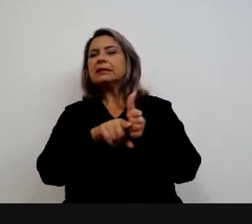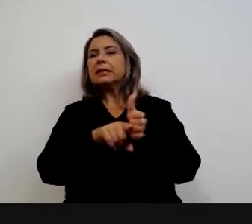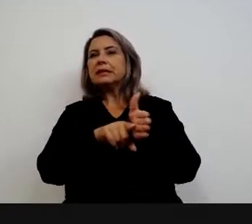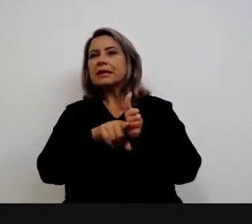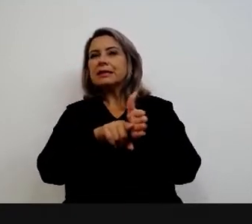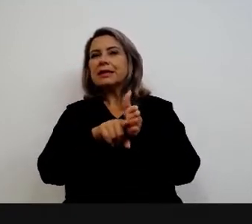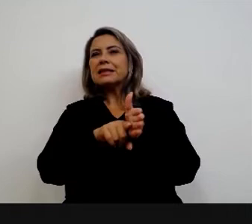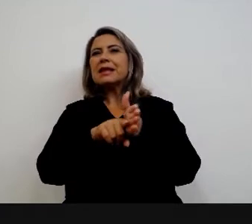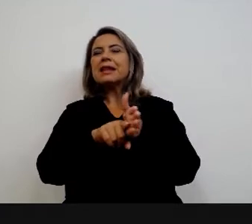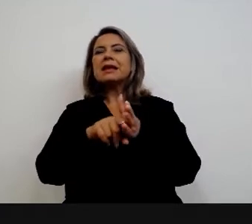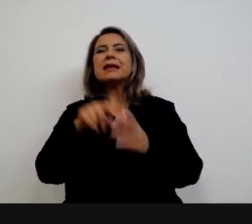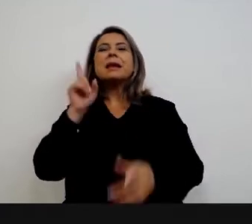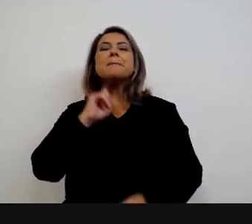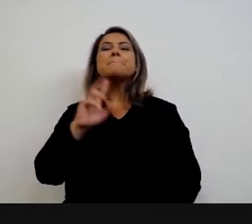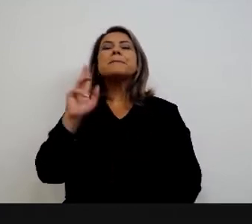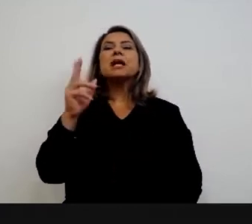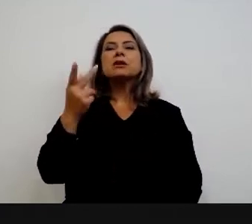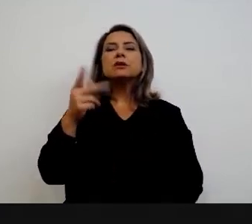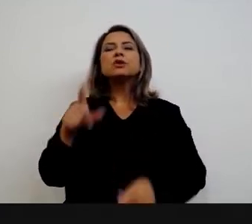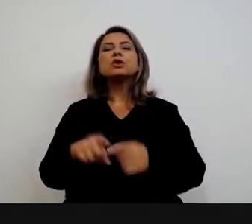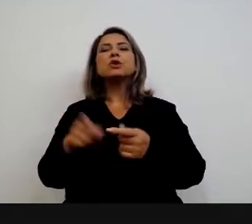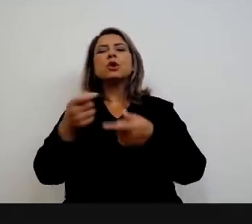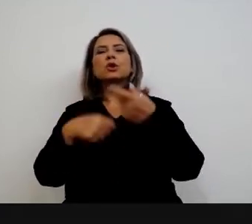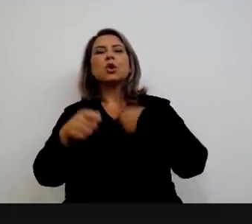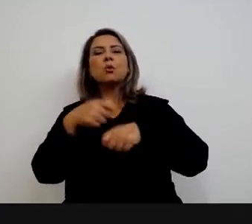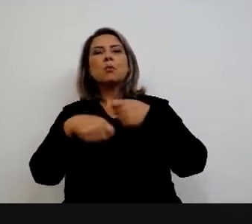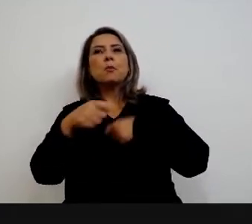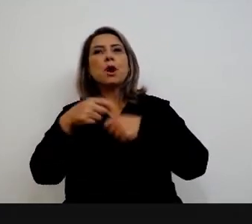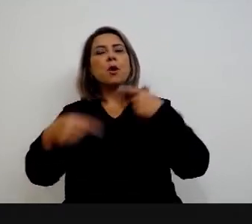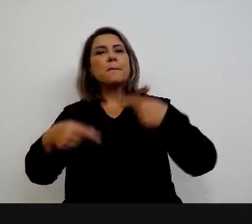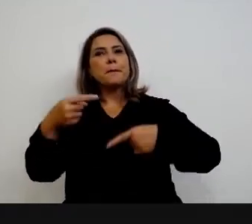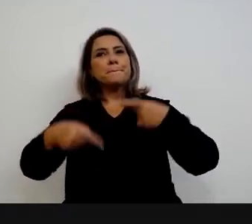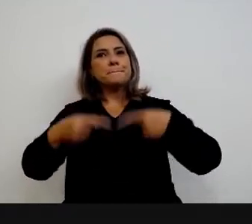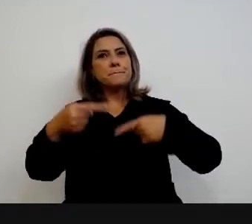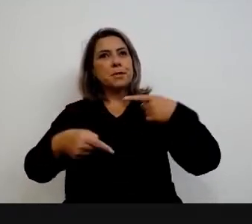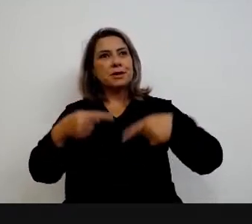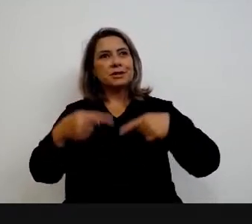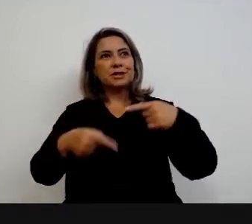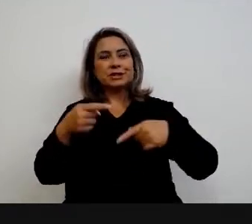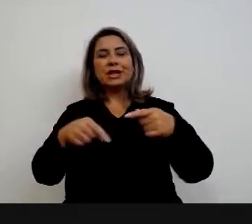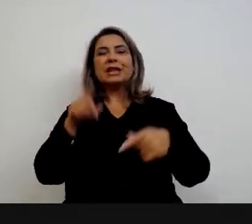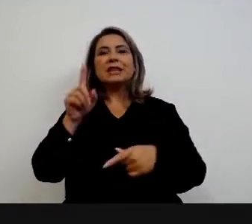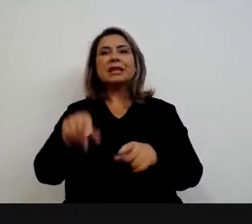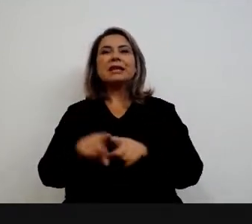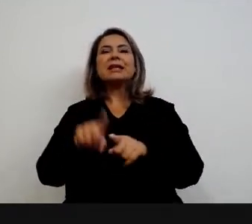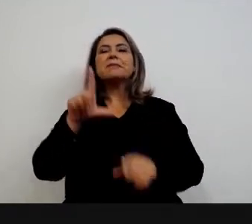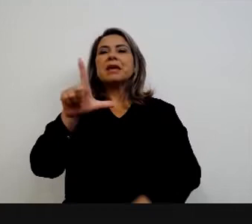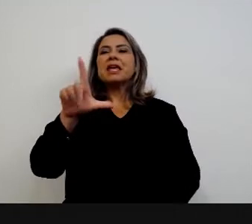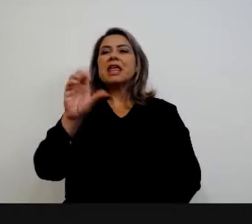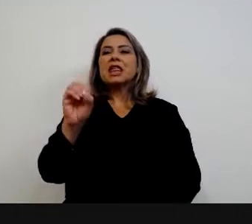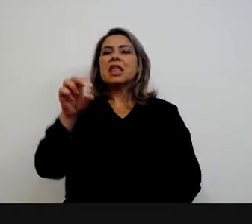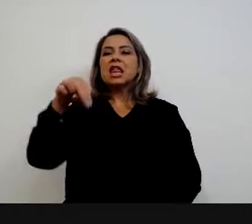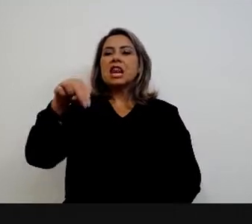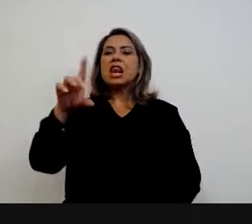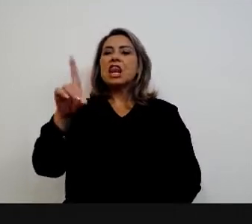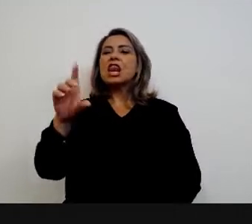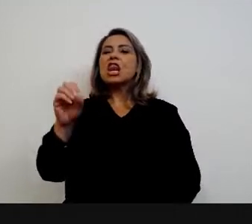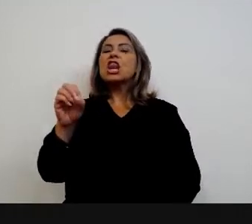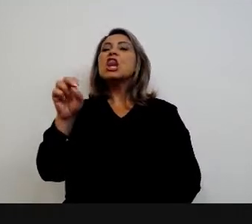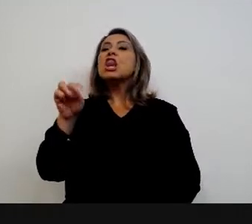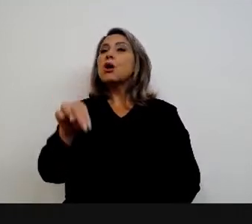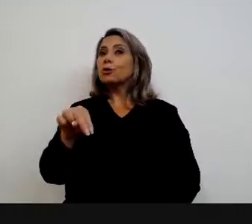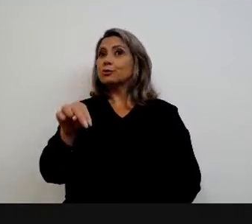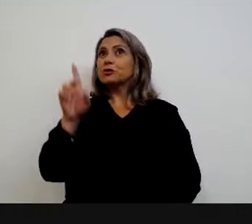IBMEC, em Belo Horizonte, professor do Departamento da Economia Política lá do King's College, também, em London, e